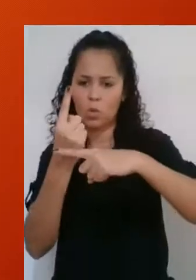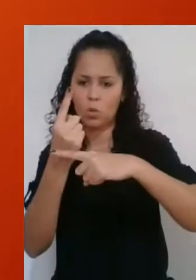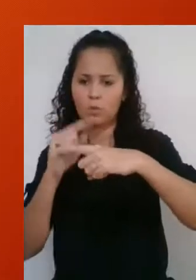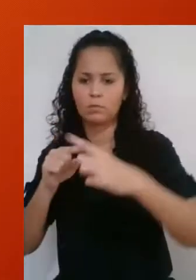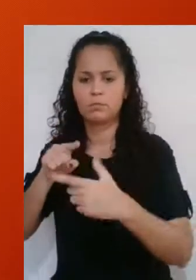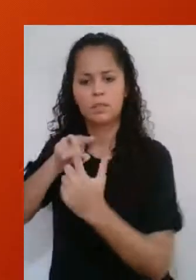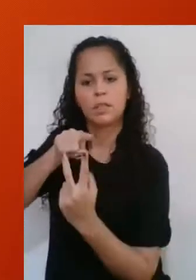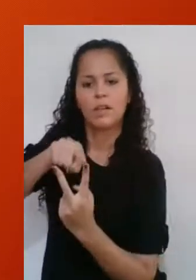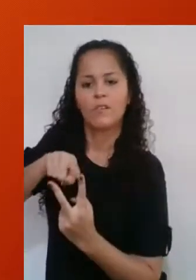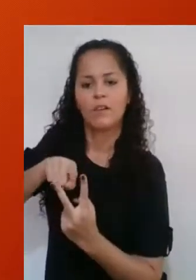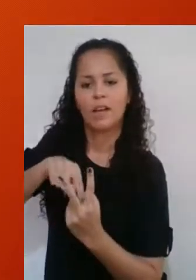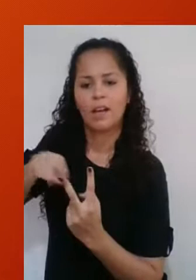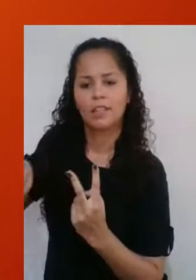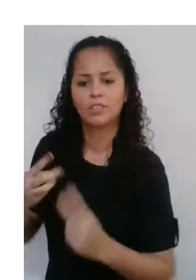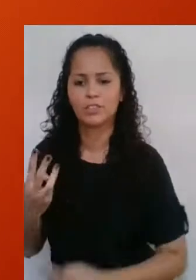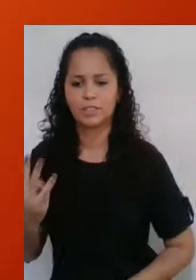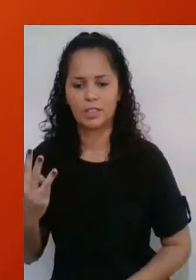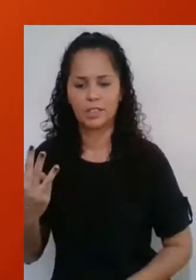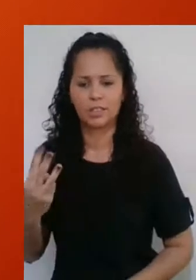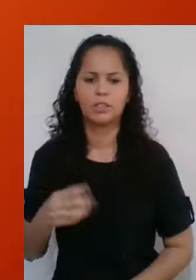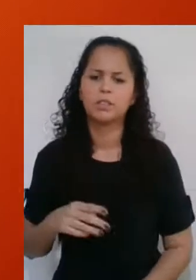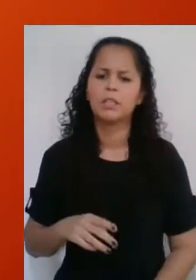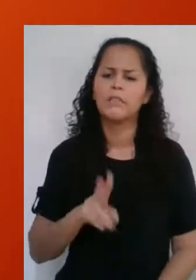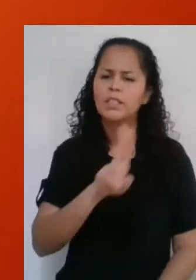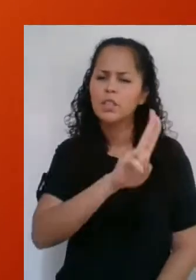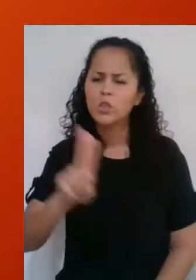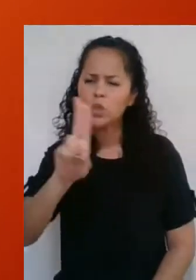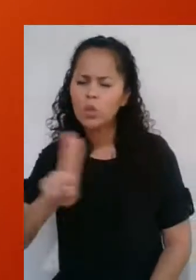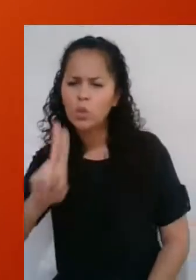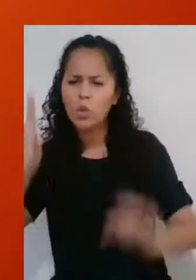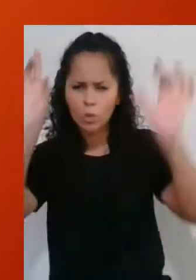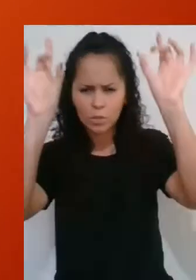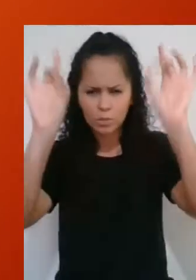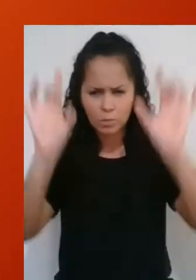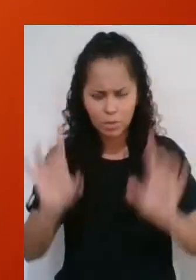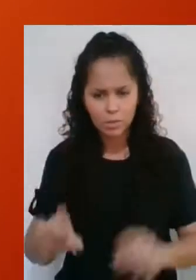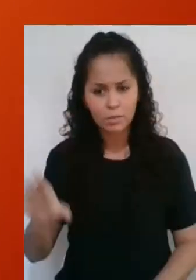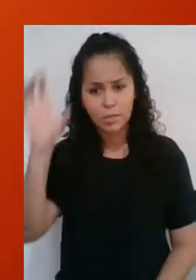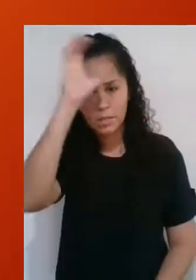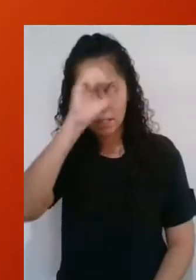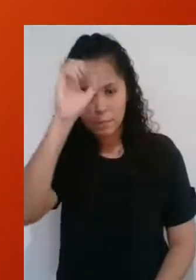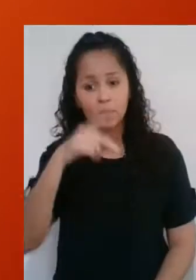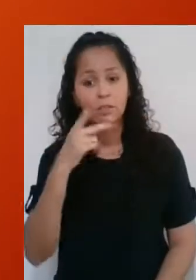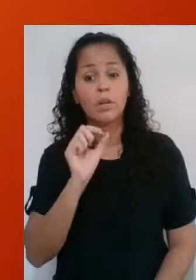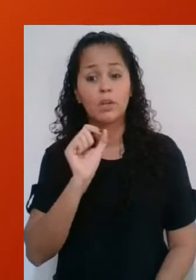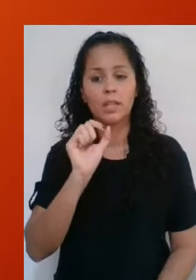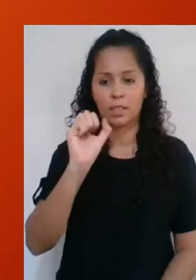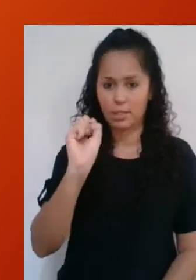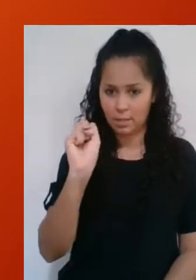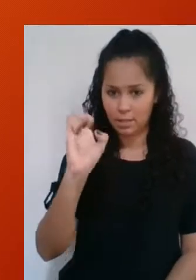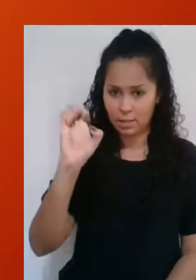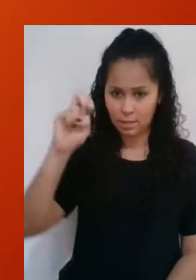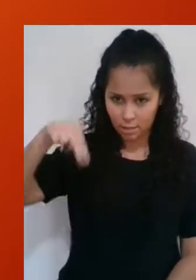dividido pela raiz de 3. Essas razões recebem nomes especiais e você aprendeu a chamá-las de